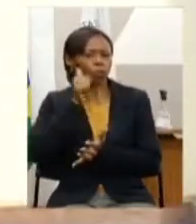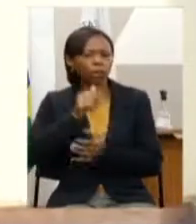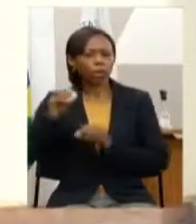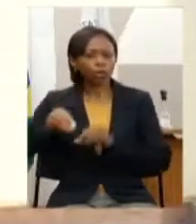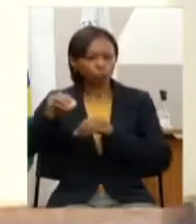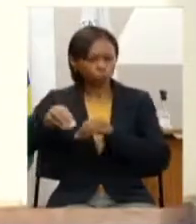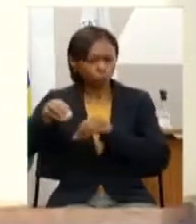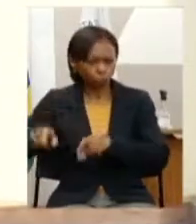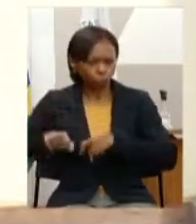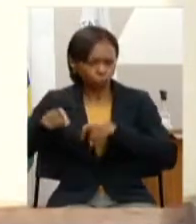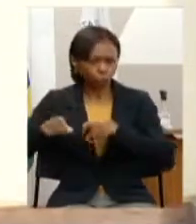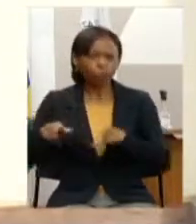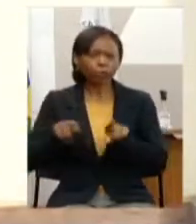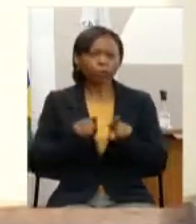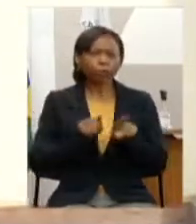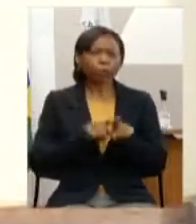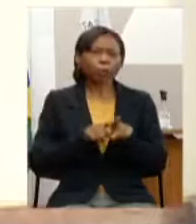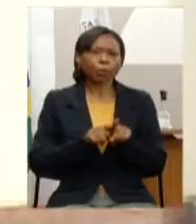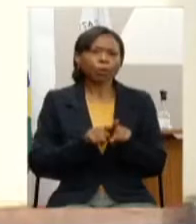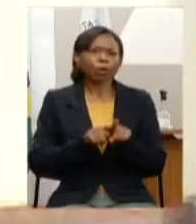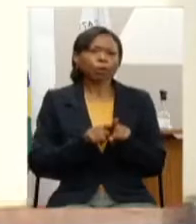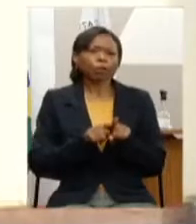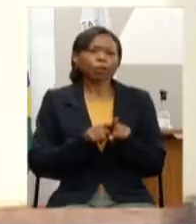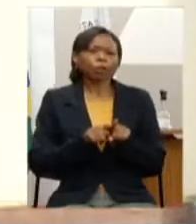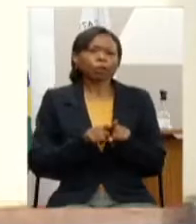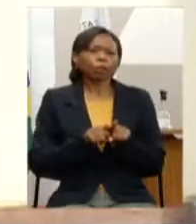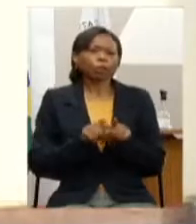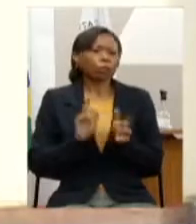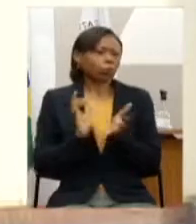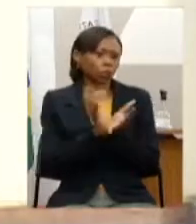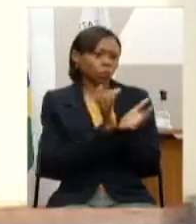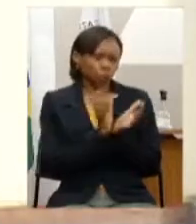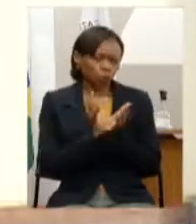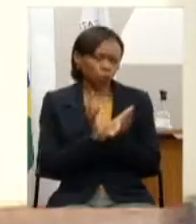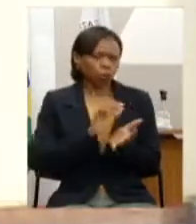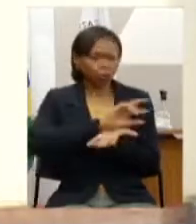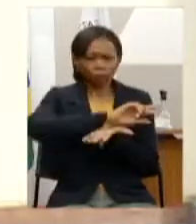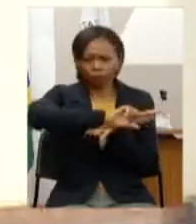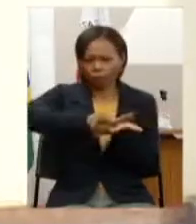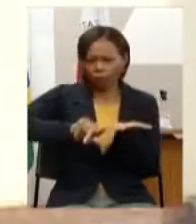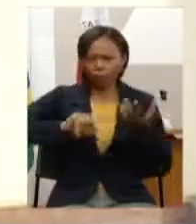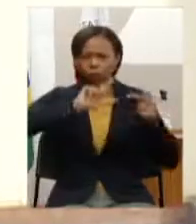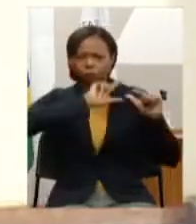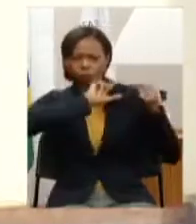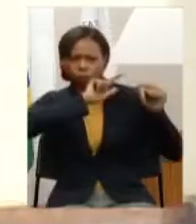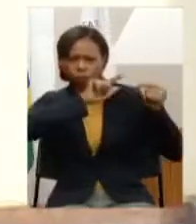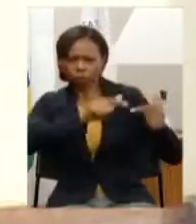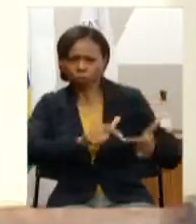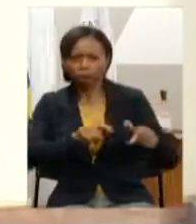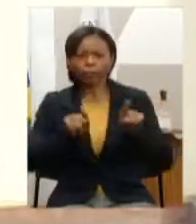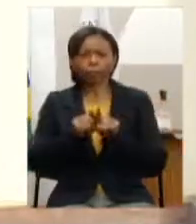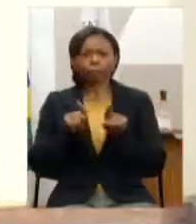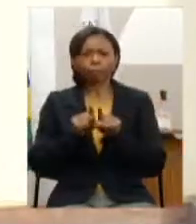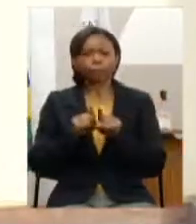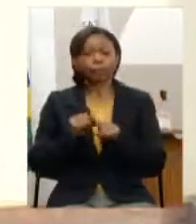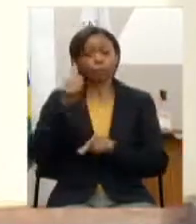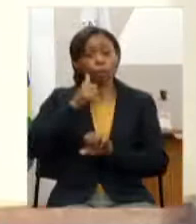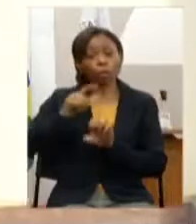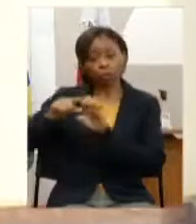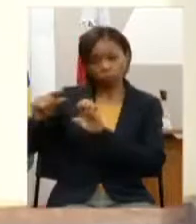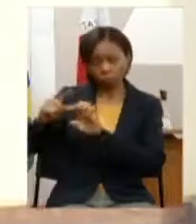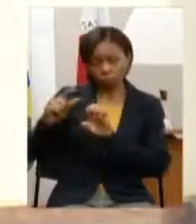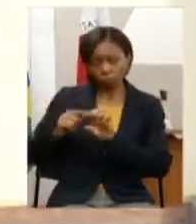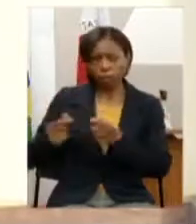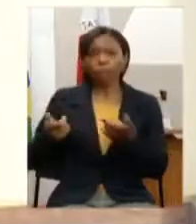assentadas da reforma agrária mulheres de povos comunidades tradicionais mulheres extrativistas mulheres trabalhadoras rurais sem